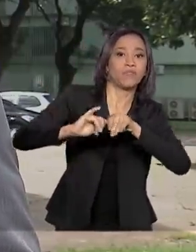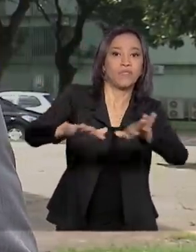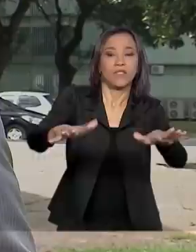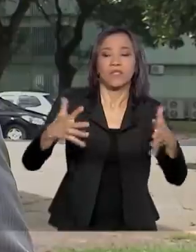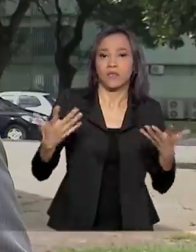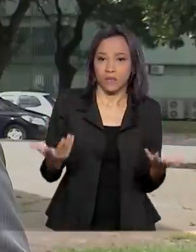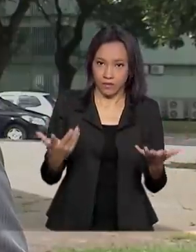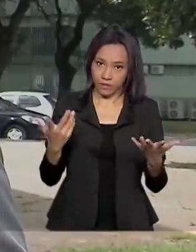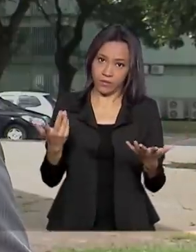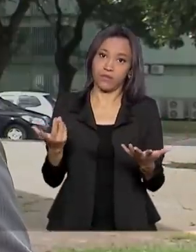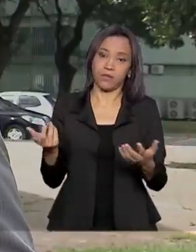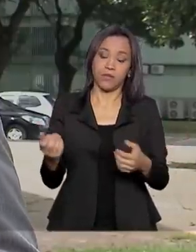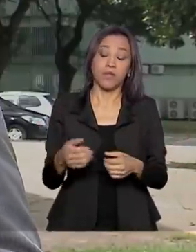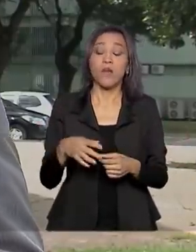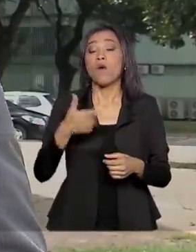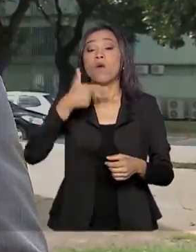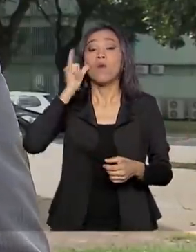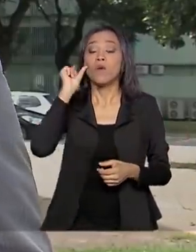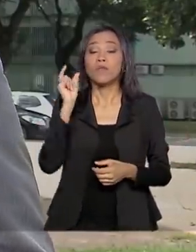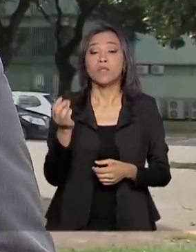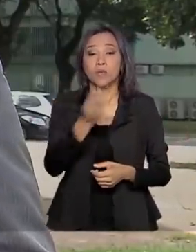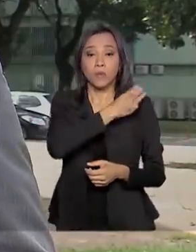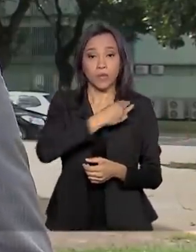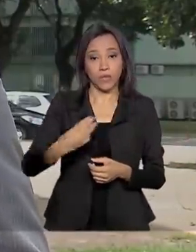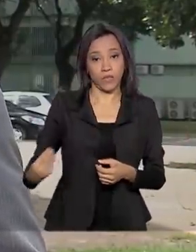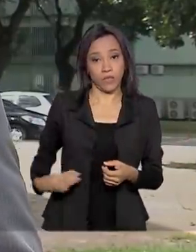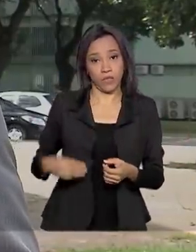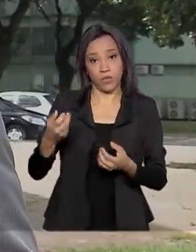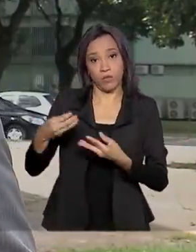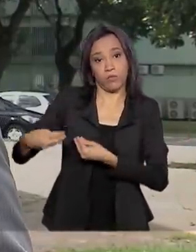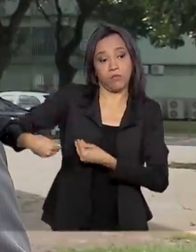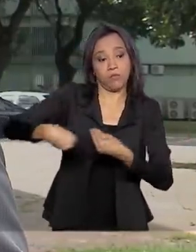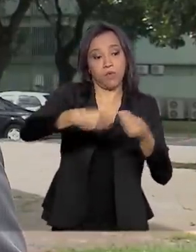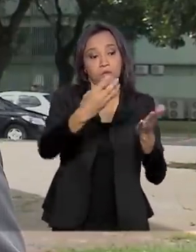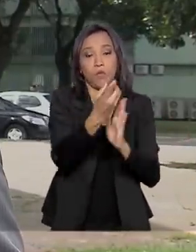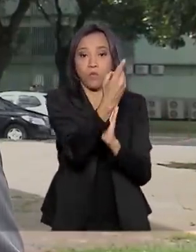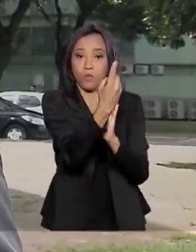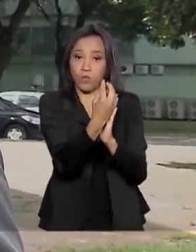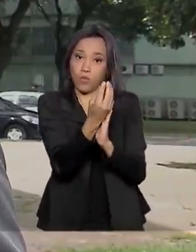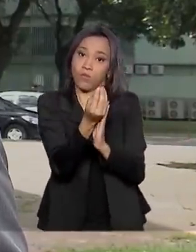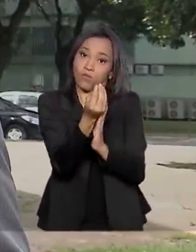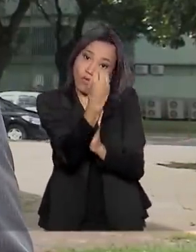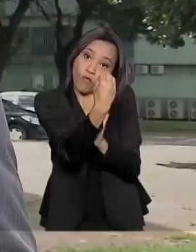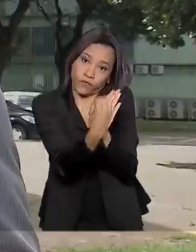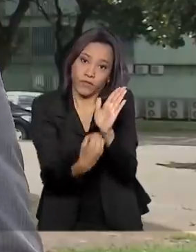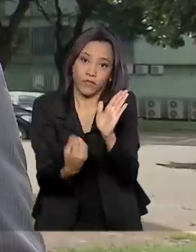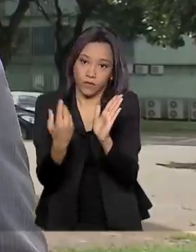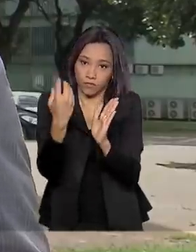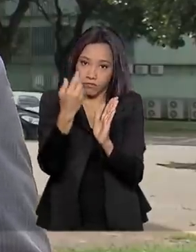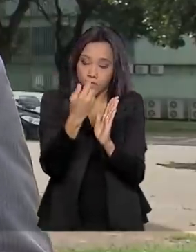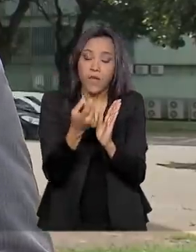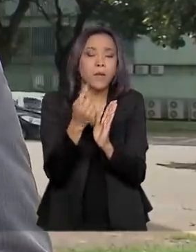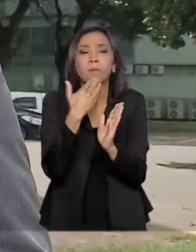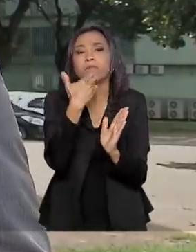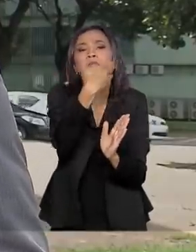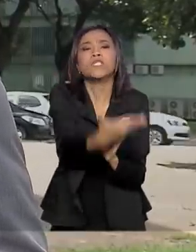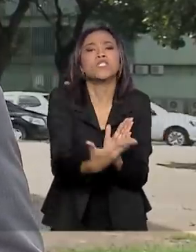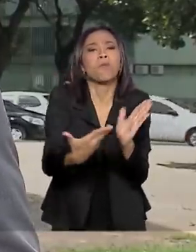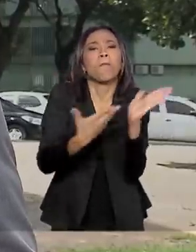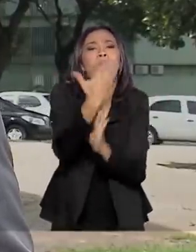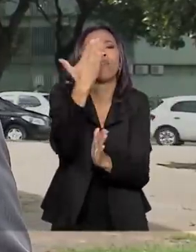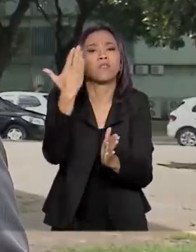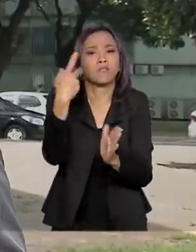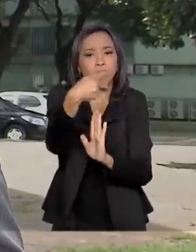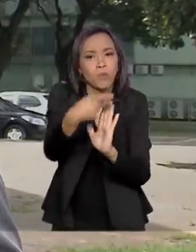ministro da Economia, Paulo Guedes, enviou um ofício ao presidente da Câmara, Rodrigo Maia, pedindo a aprovação de projetos prioritários